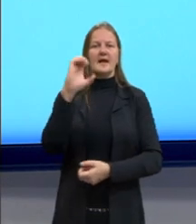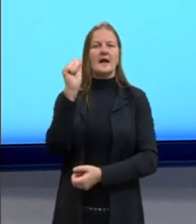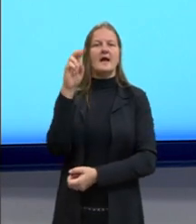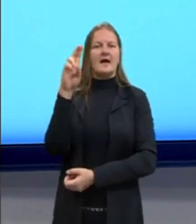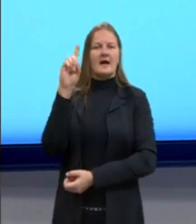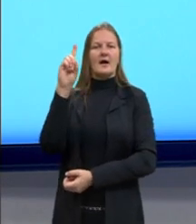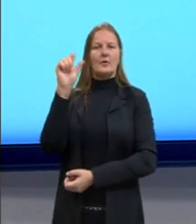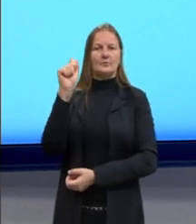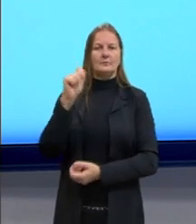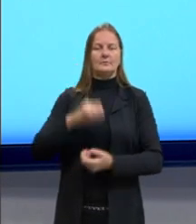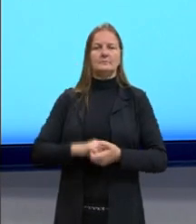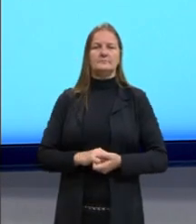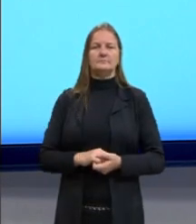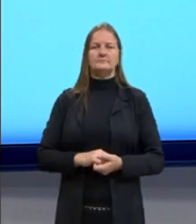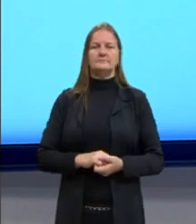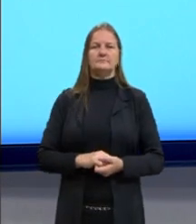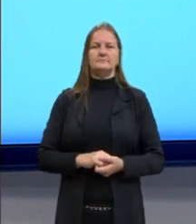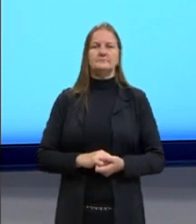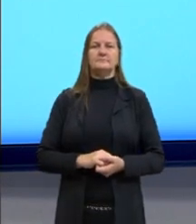a ponta do animal.